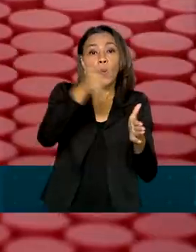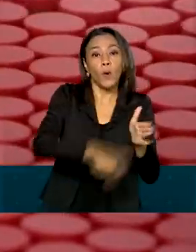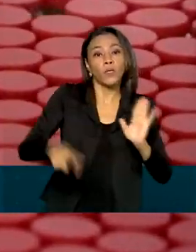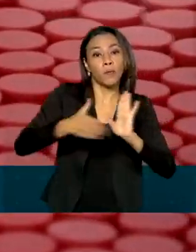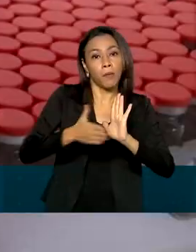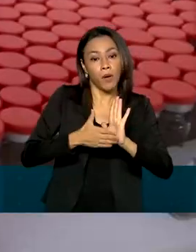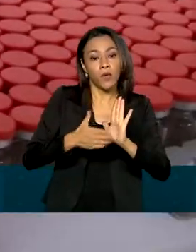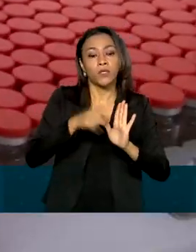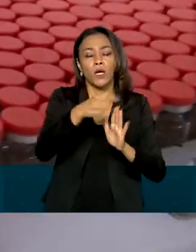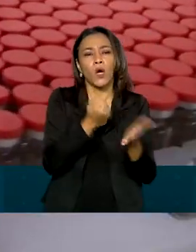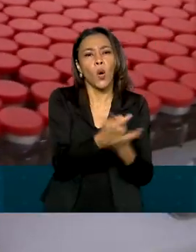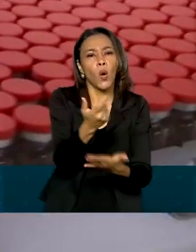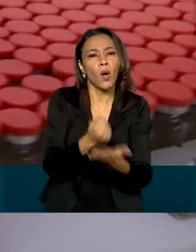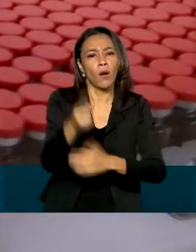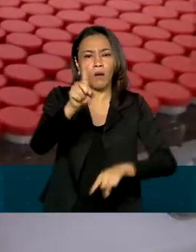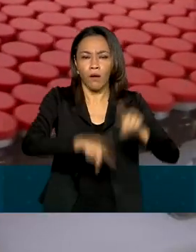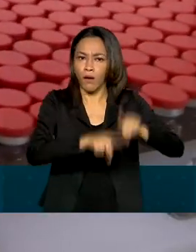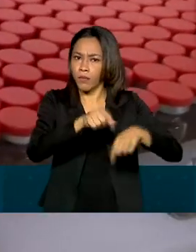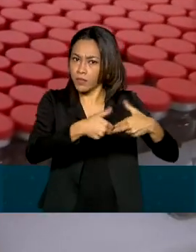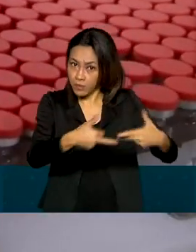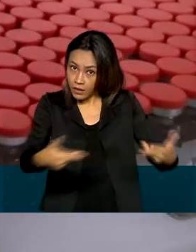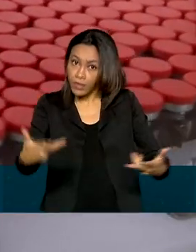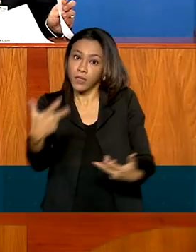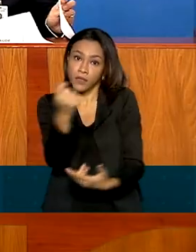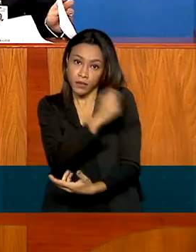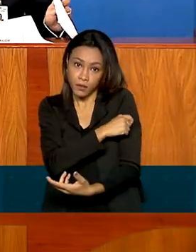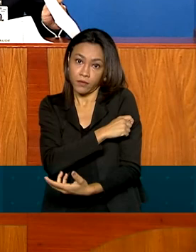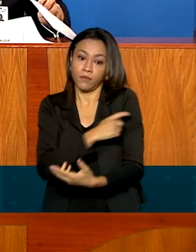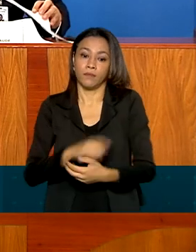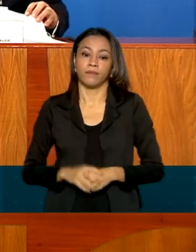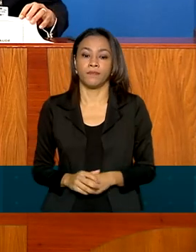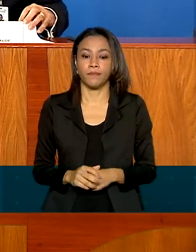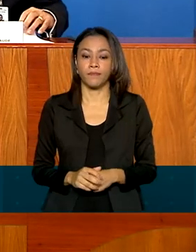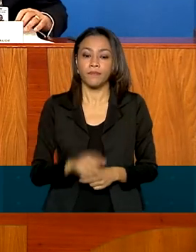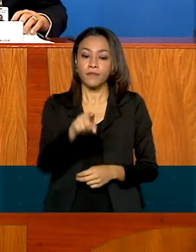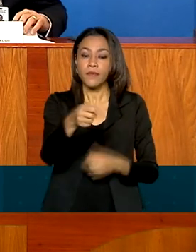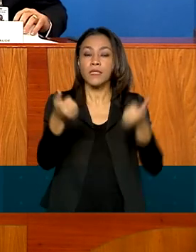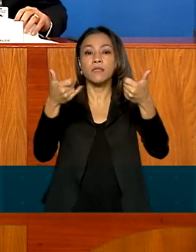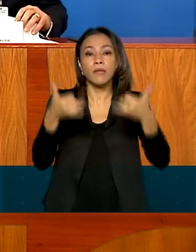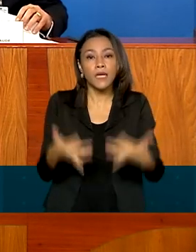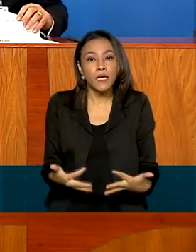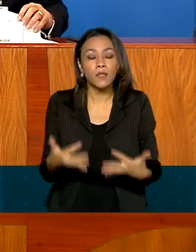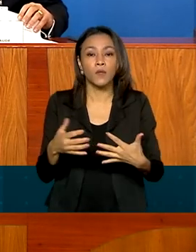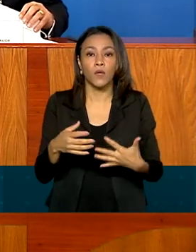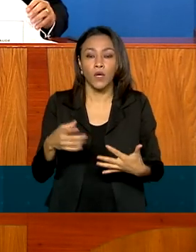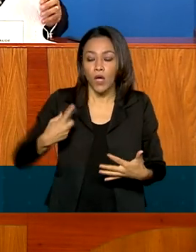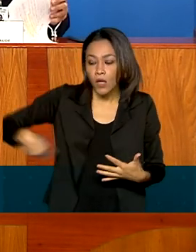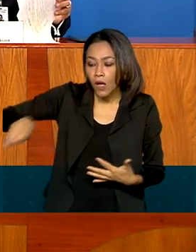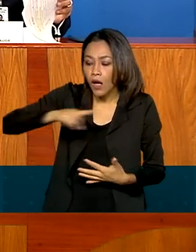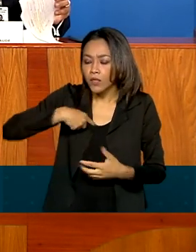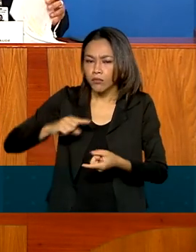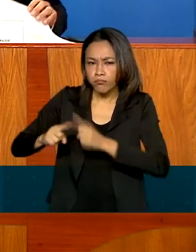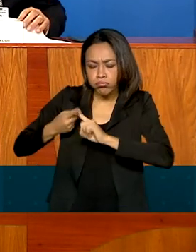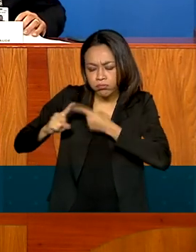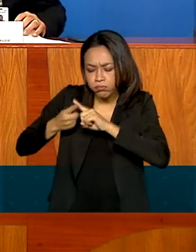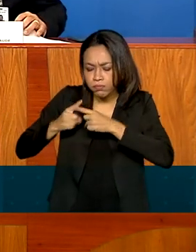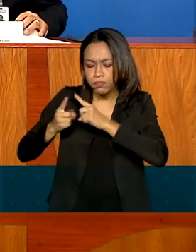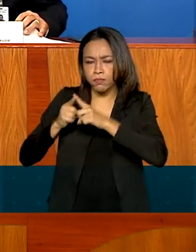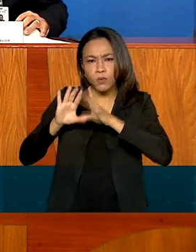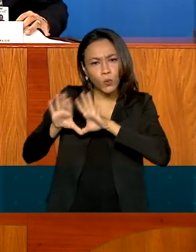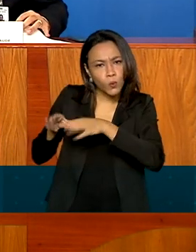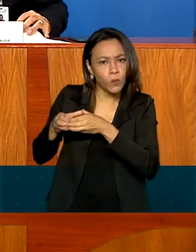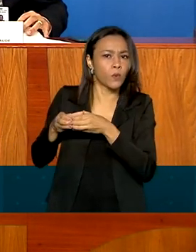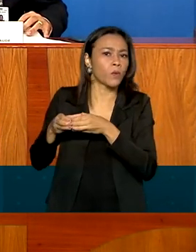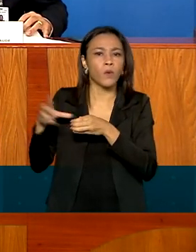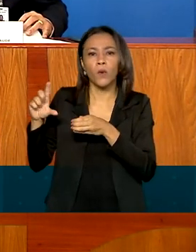de compras de vacinas por entes não governamentais. Há então uma ideia discutida neste comitê da